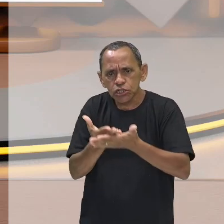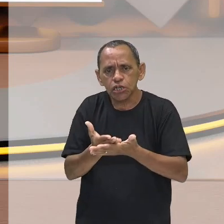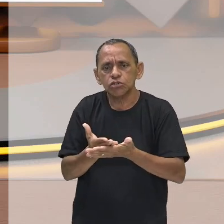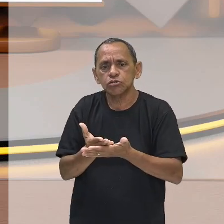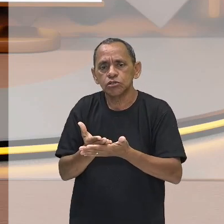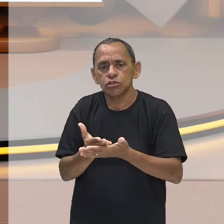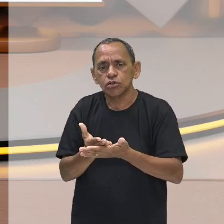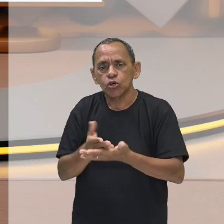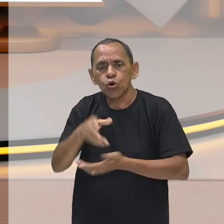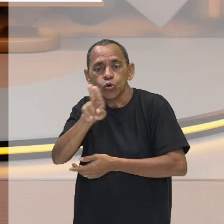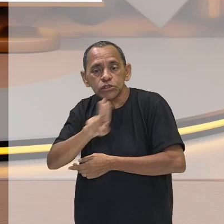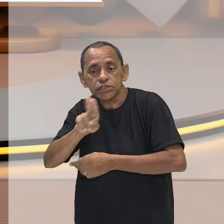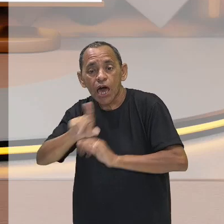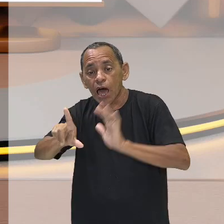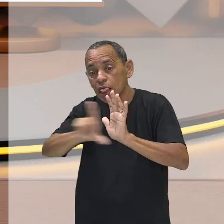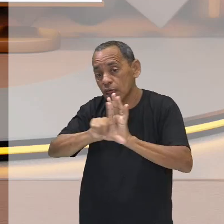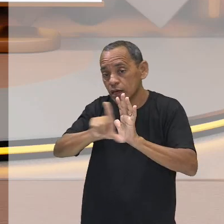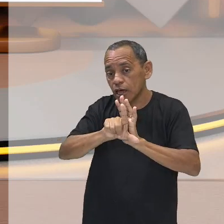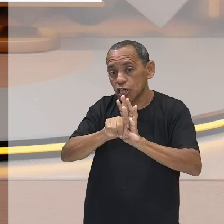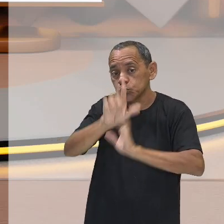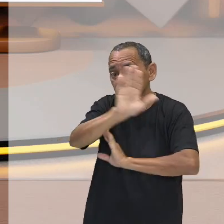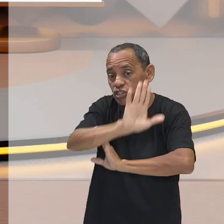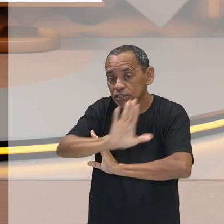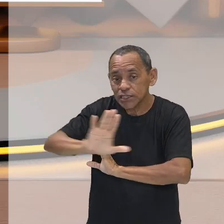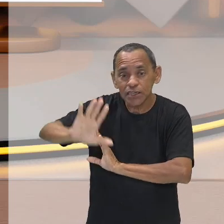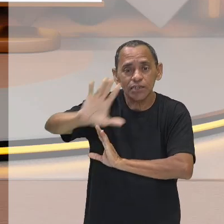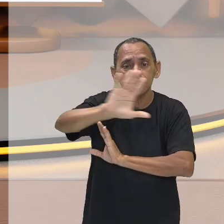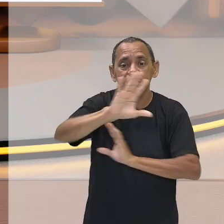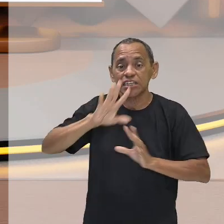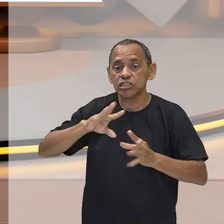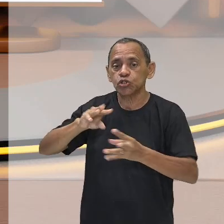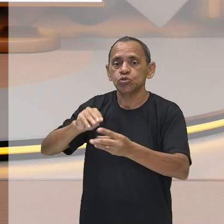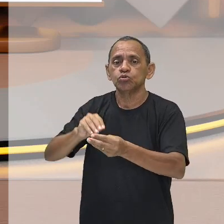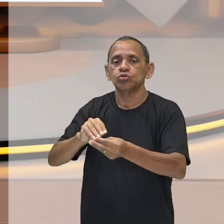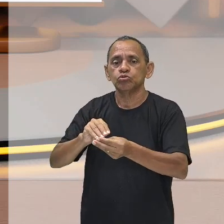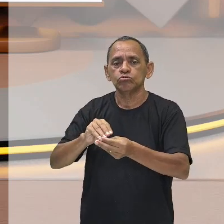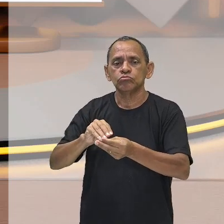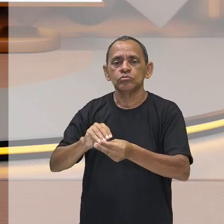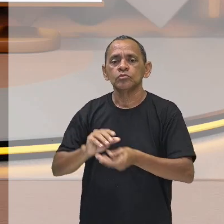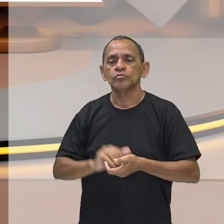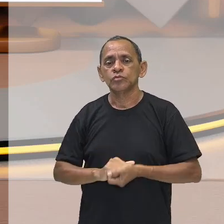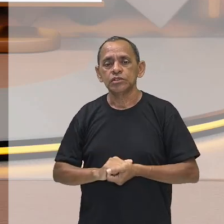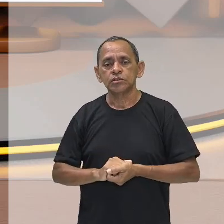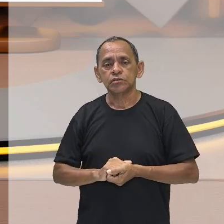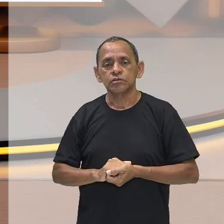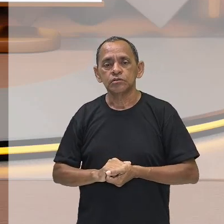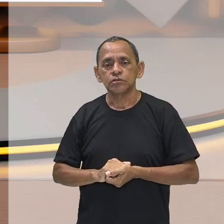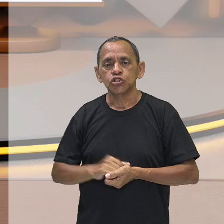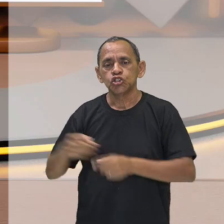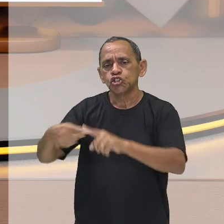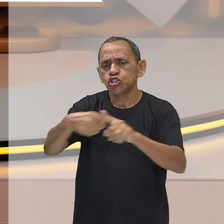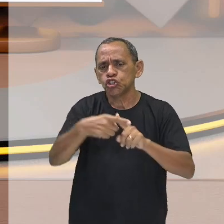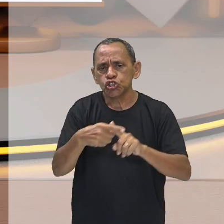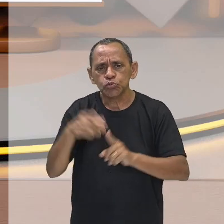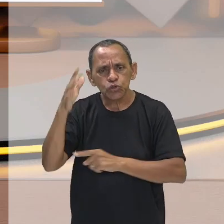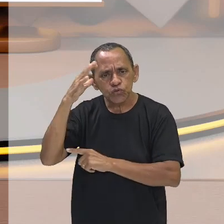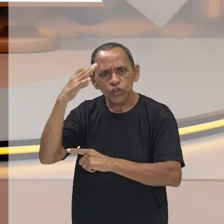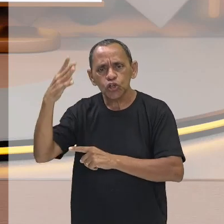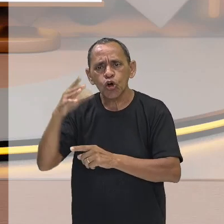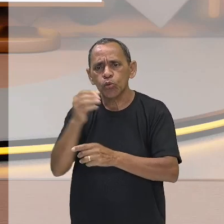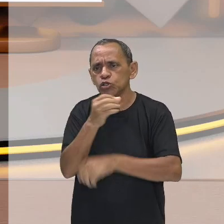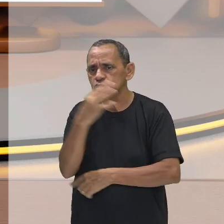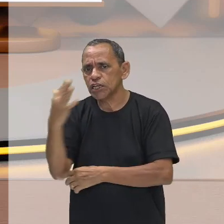daquele estudo, daquela questão, daquele fenômeno, e você pode